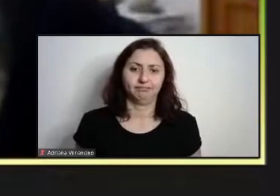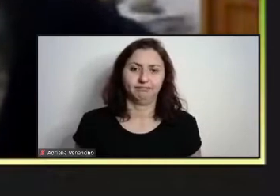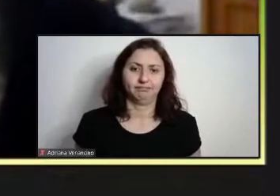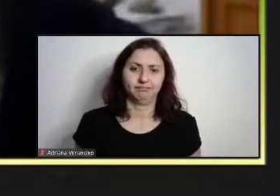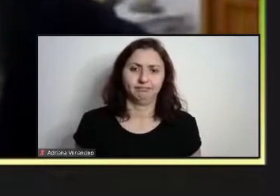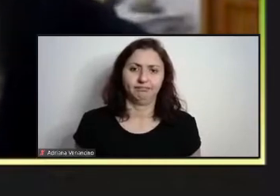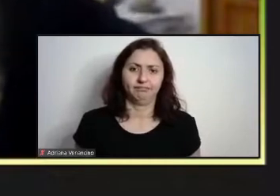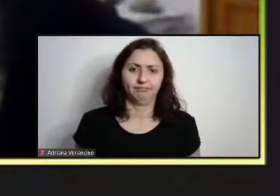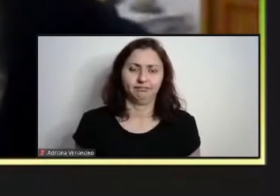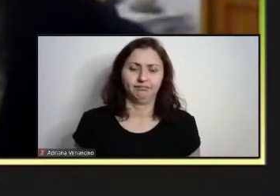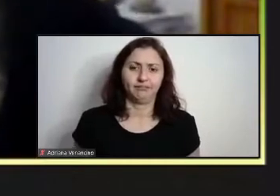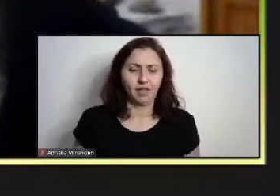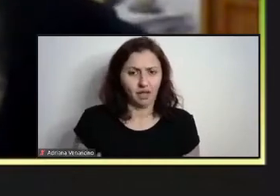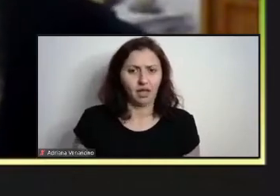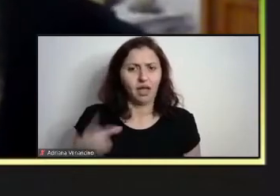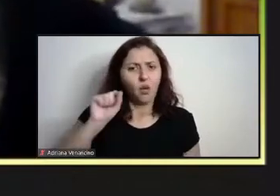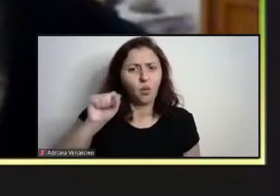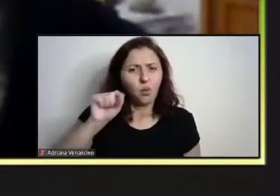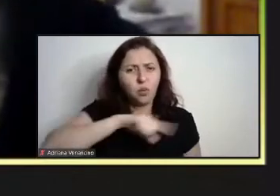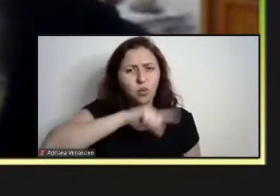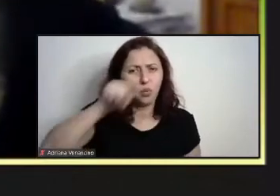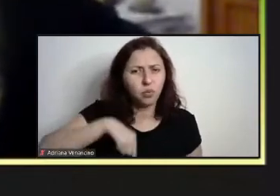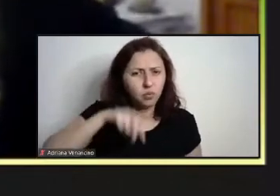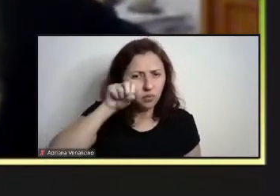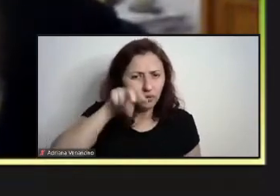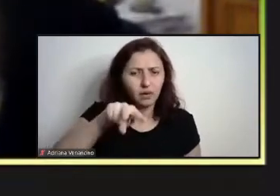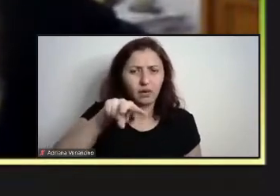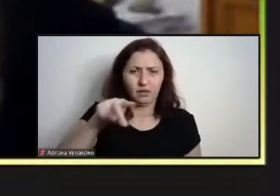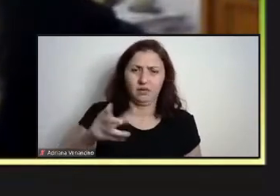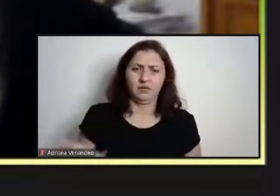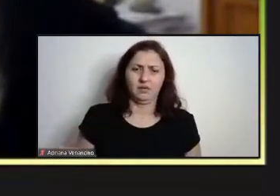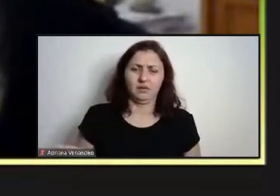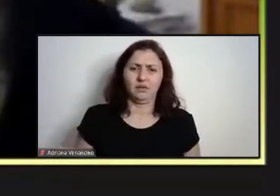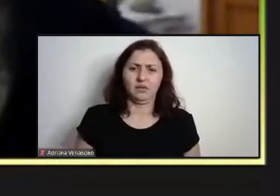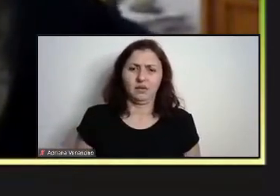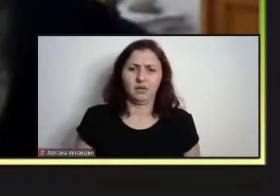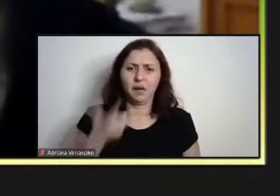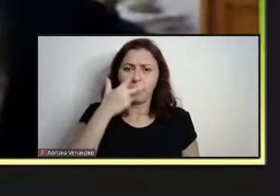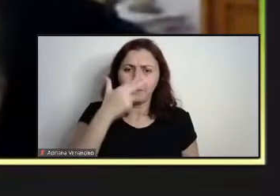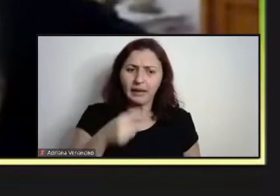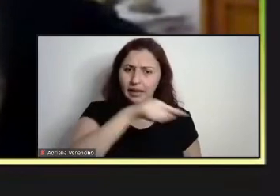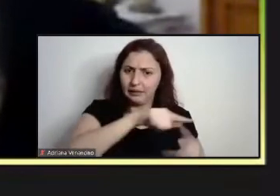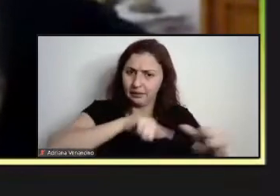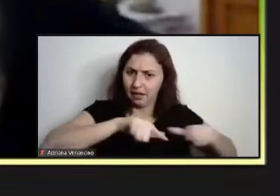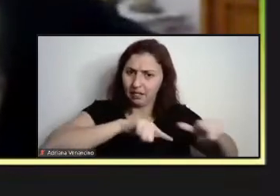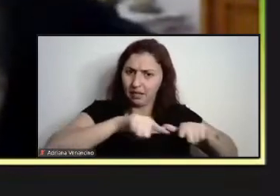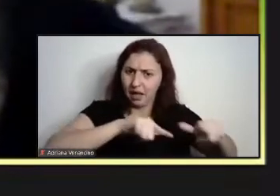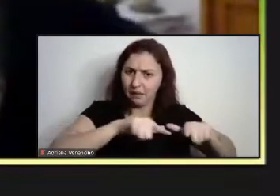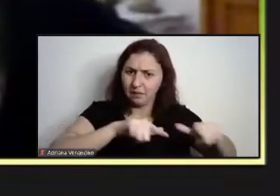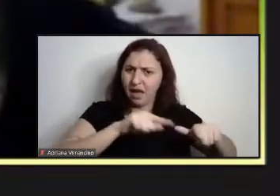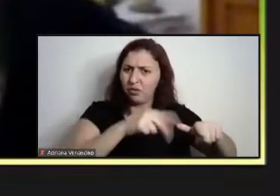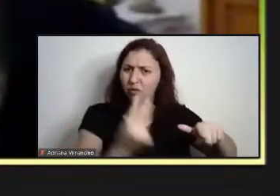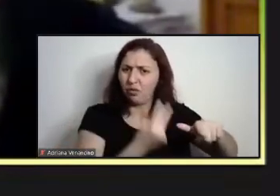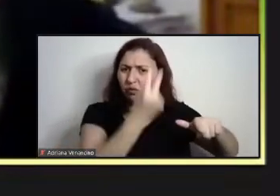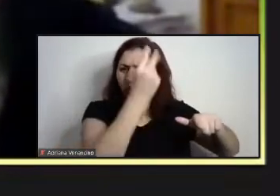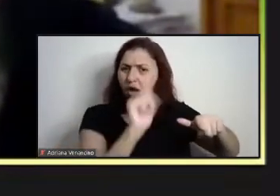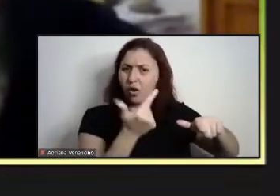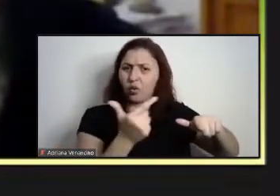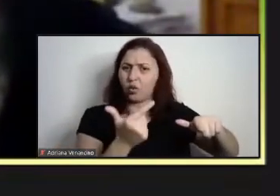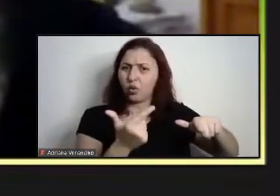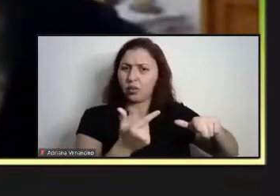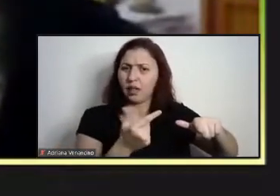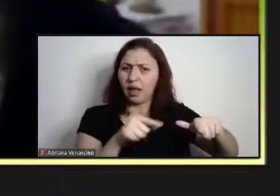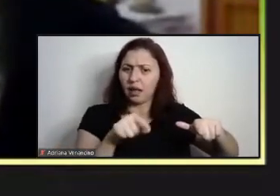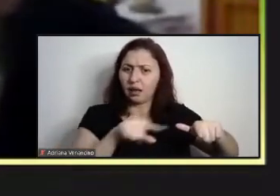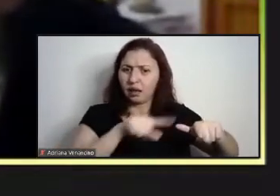vamos dizer, ocupações que muito pouco, vamos dizer, valorizadas na sociedade,